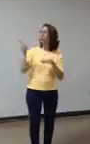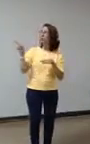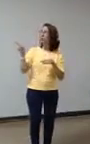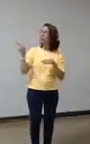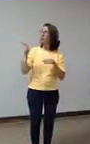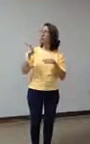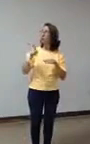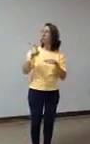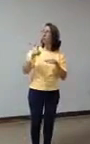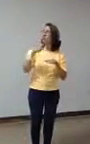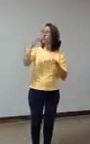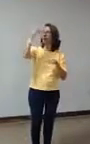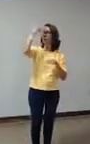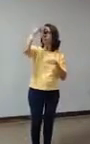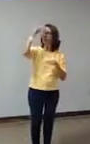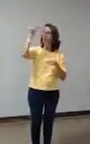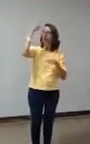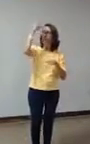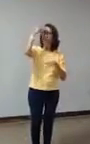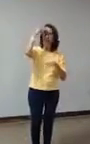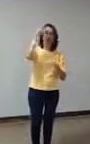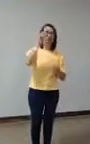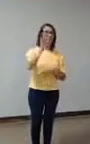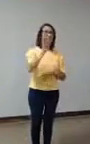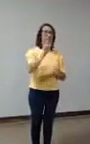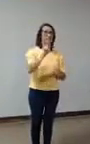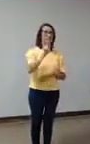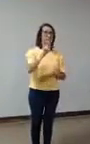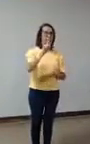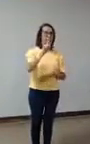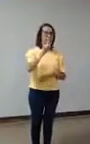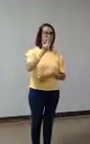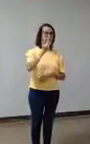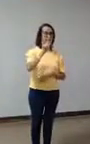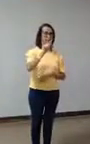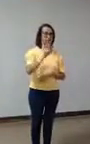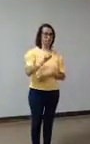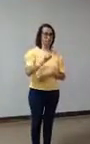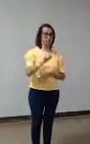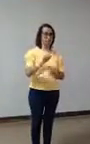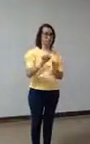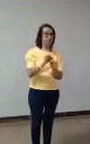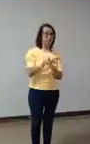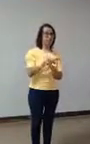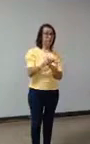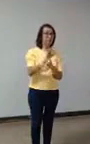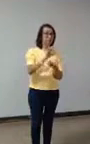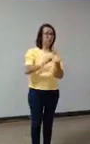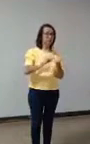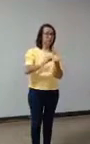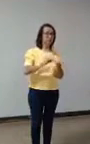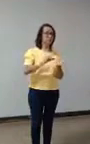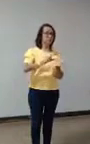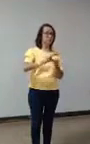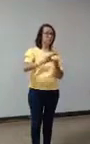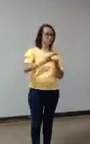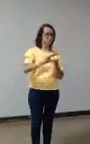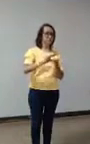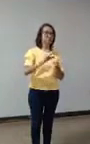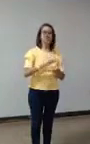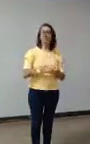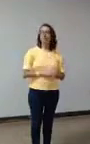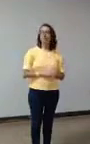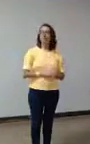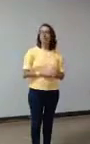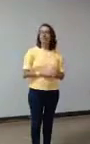o curta. Está pronto, a storyboard está pronta, é só conseguir a gente conseguir recurso. A Panasonic ficou